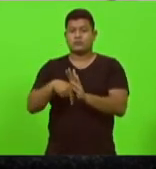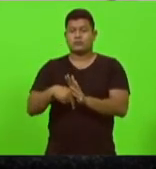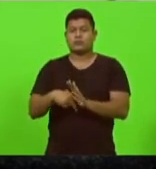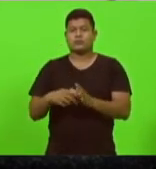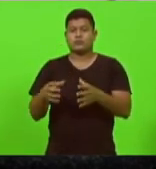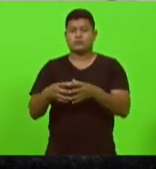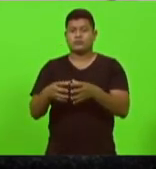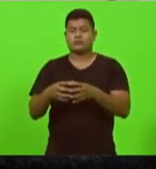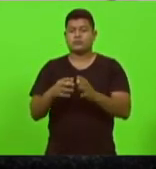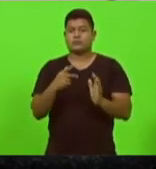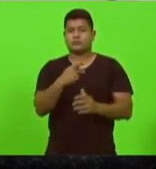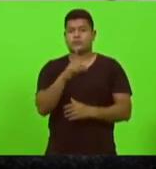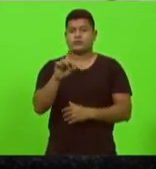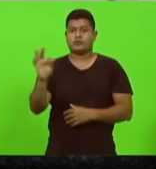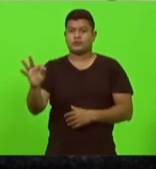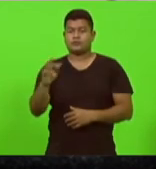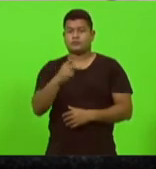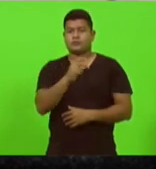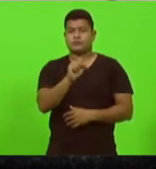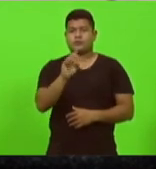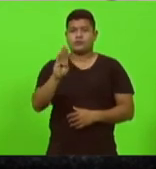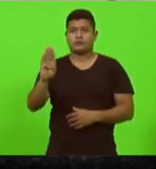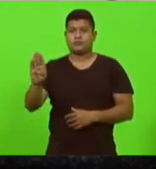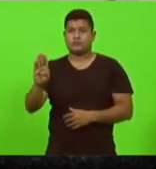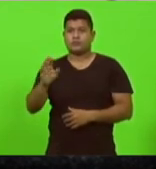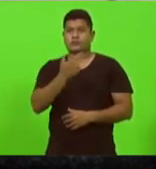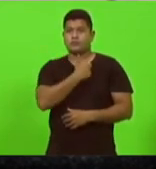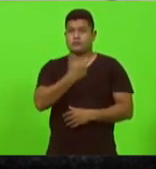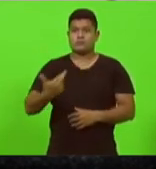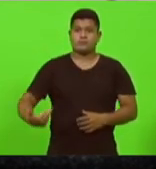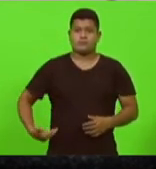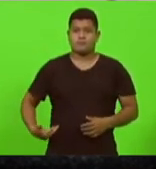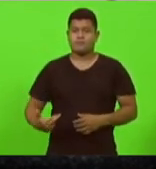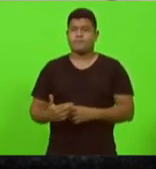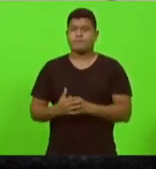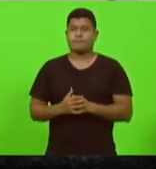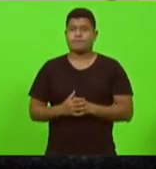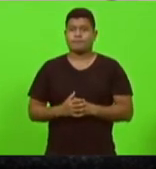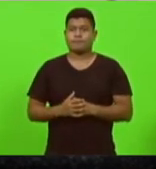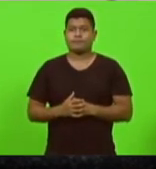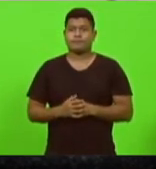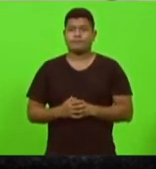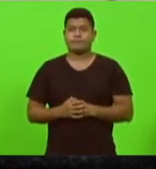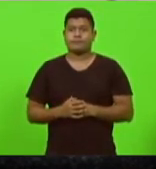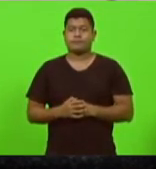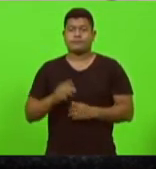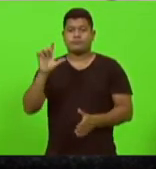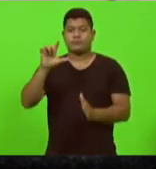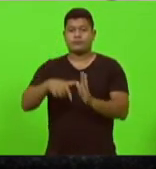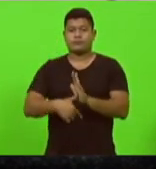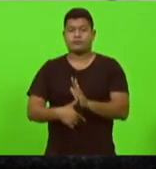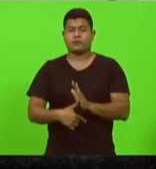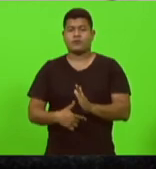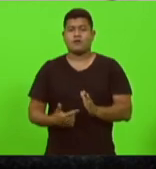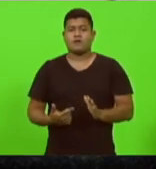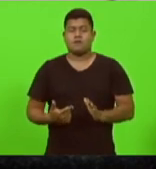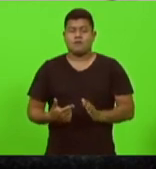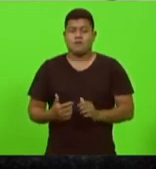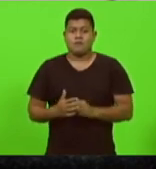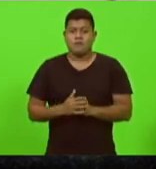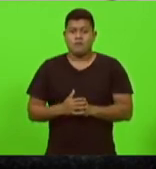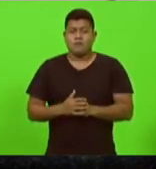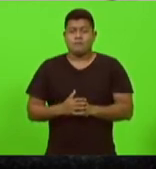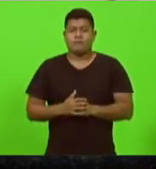PDT e PSDB republicanos próximo horário pertence ao